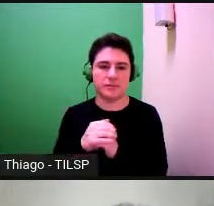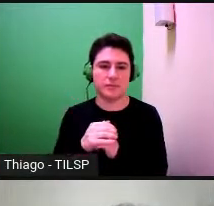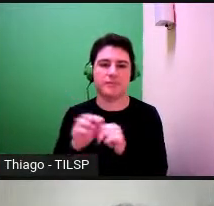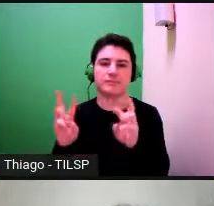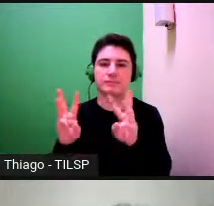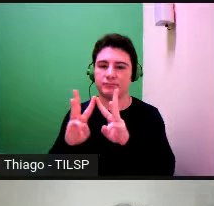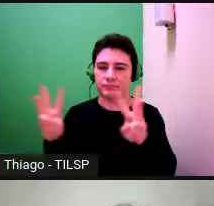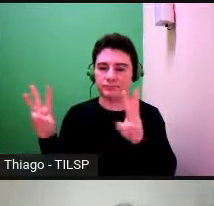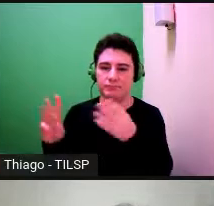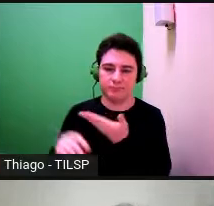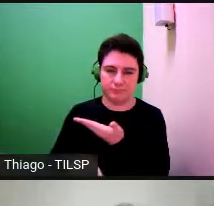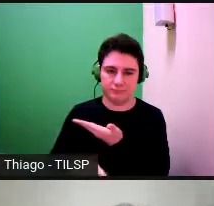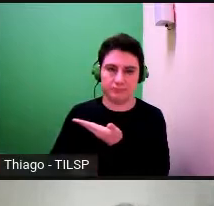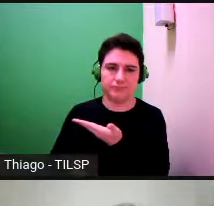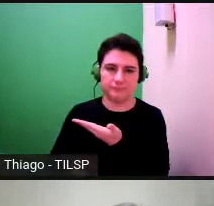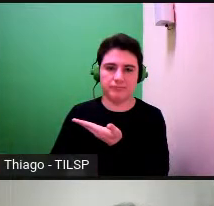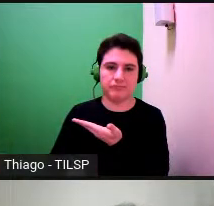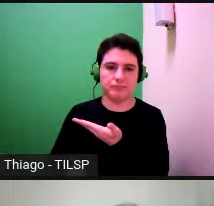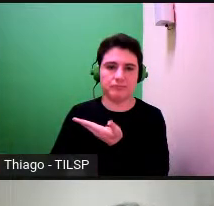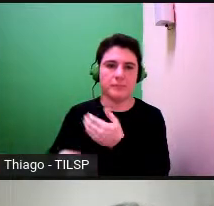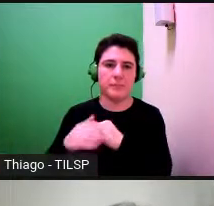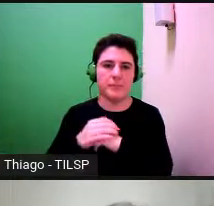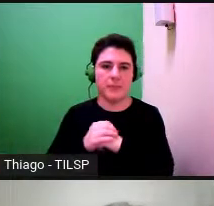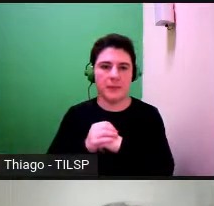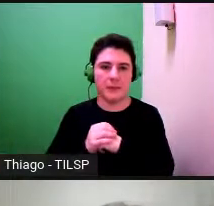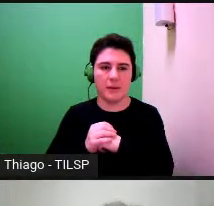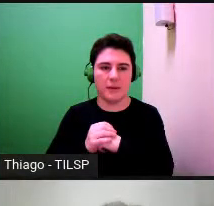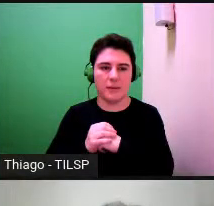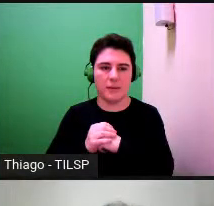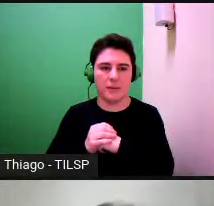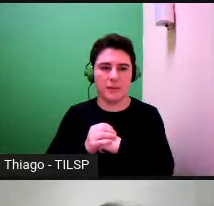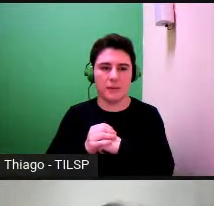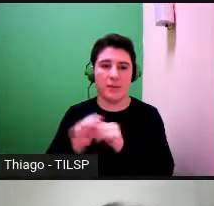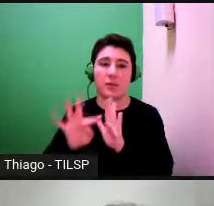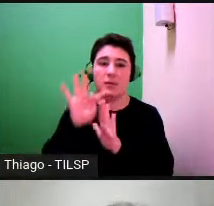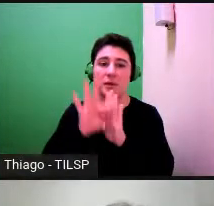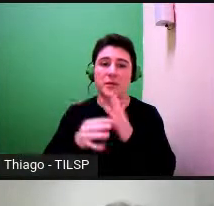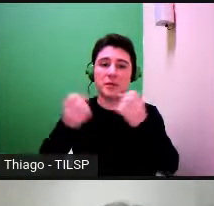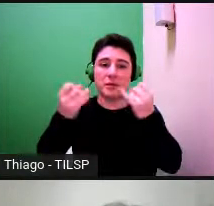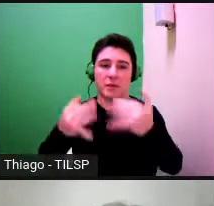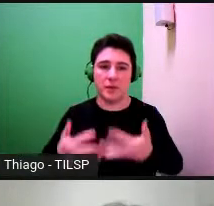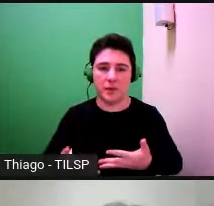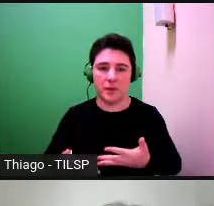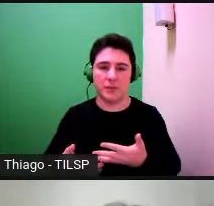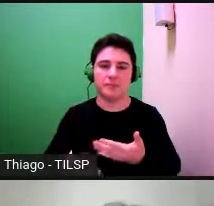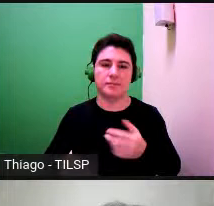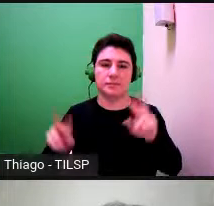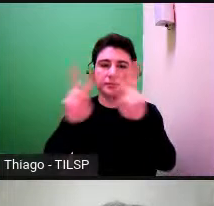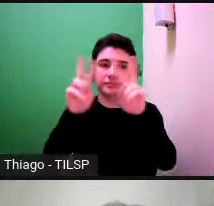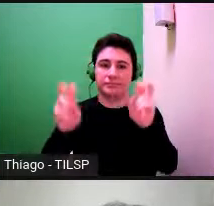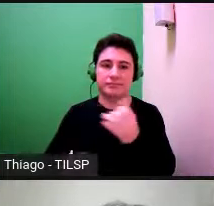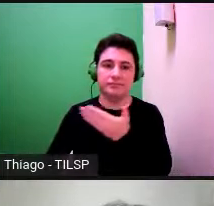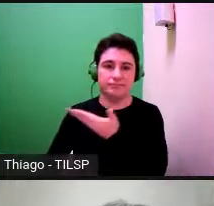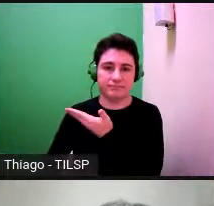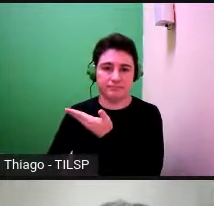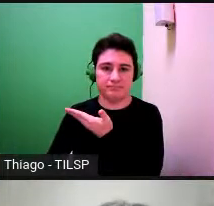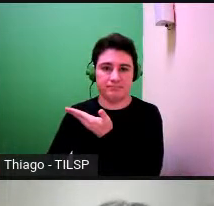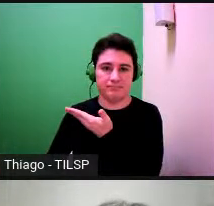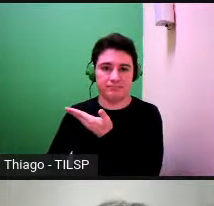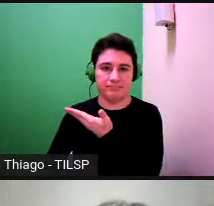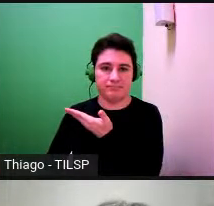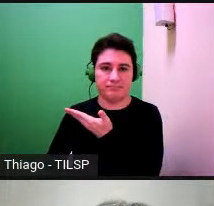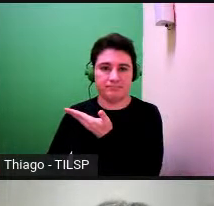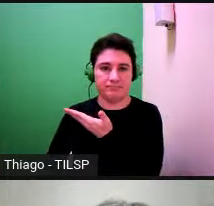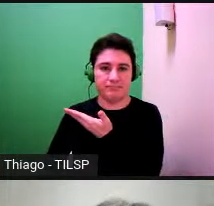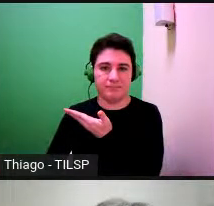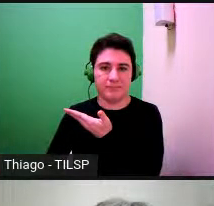site do projeto promoção de literacia científica o texto diz astrofísico francês acredita que será de certeza